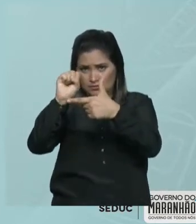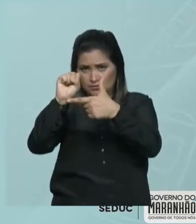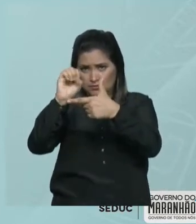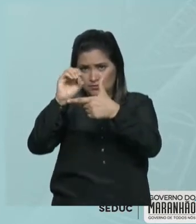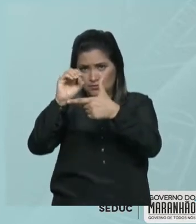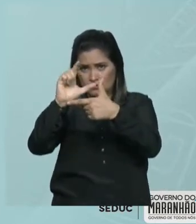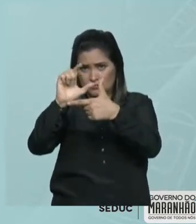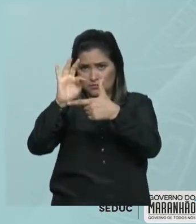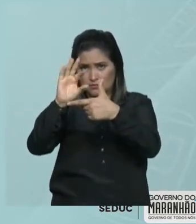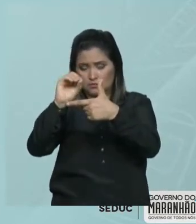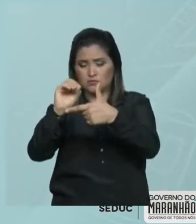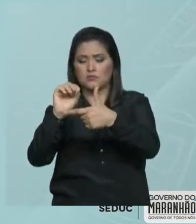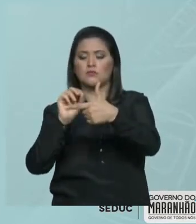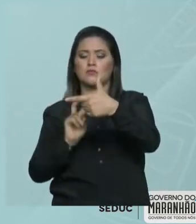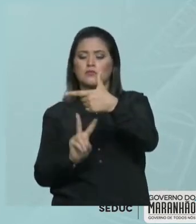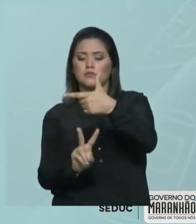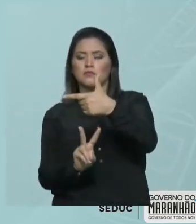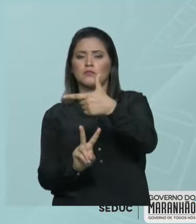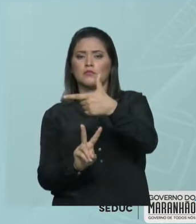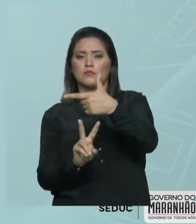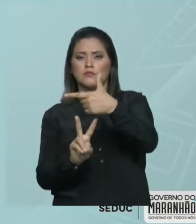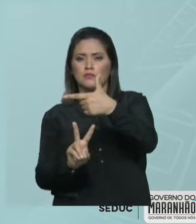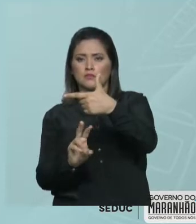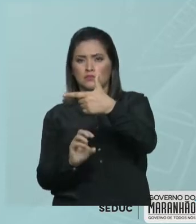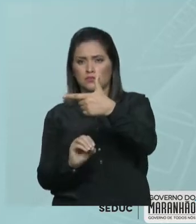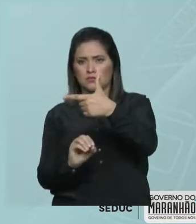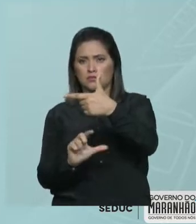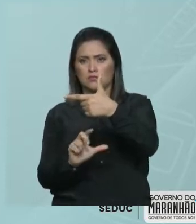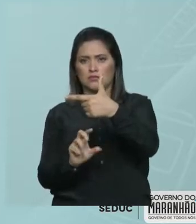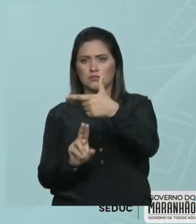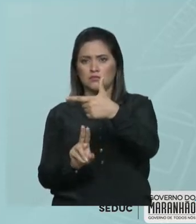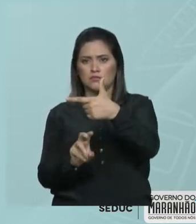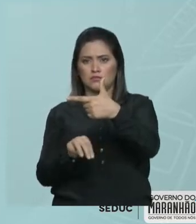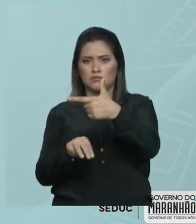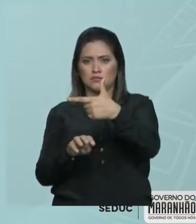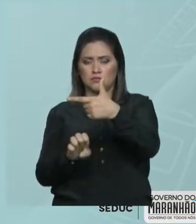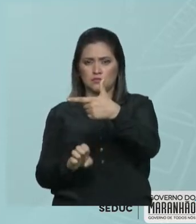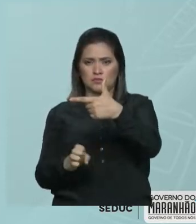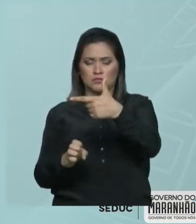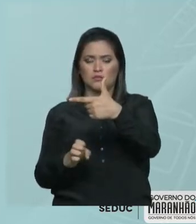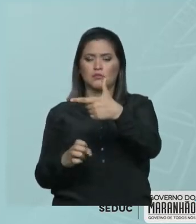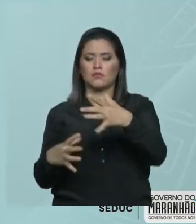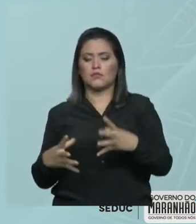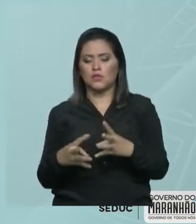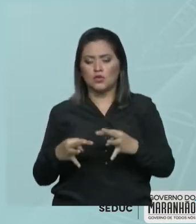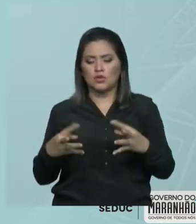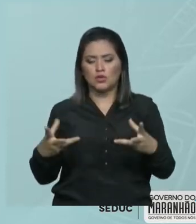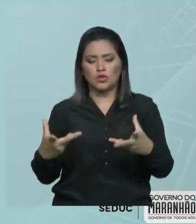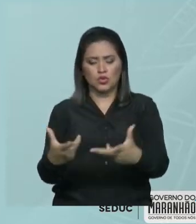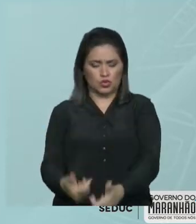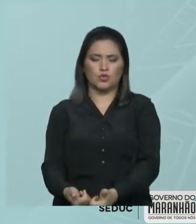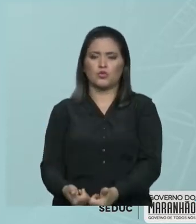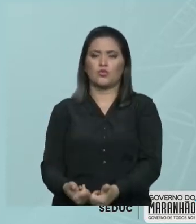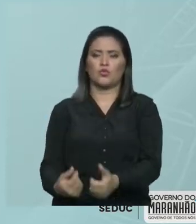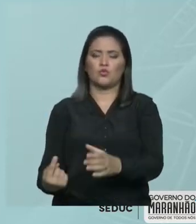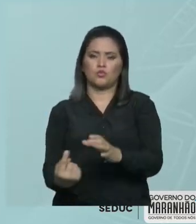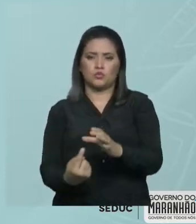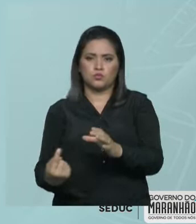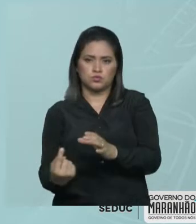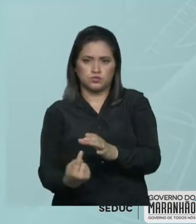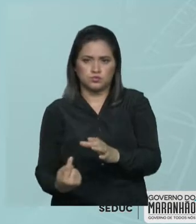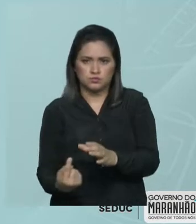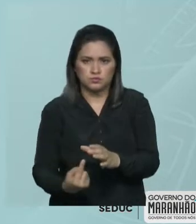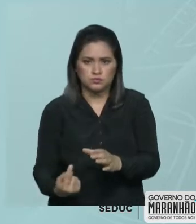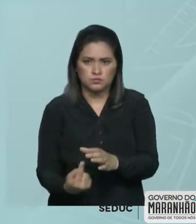O que ele me deu? Ele me deu o volume do balão, que é de 250 ml, e ele me deu também a massa do soluto, que é 2